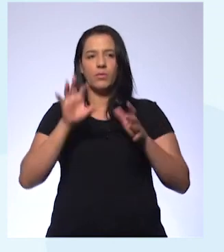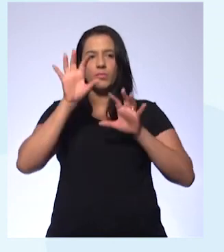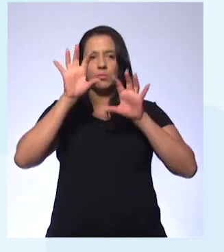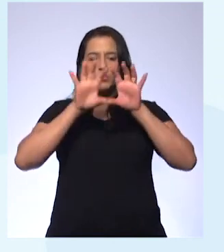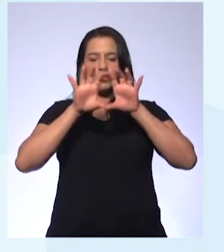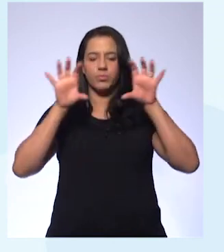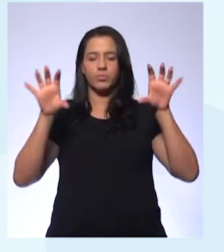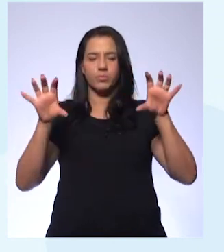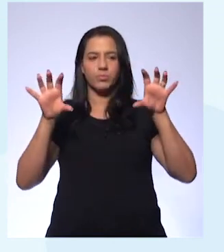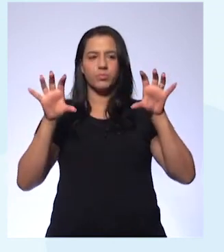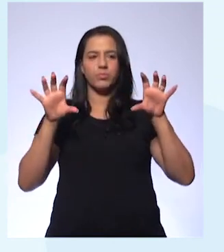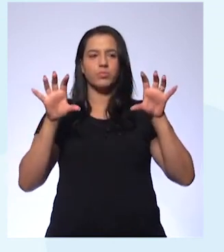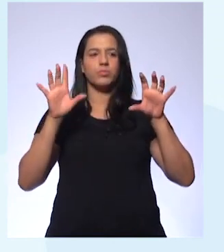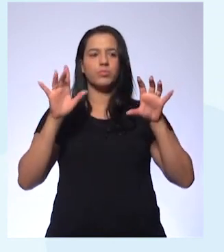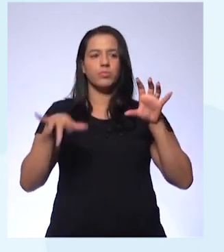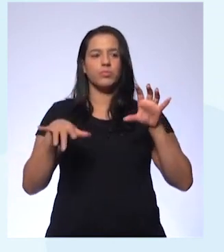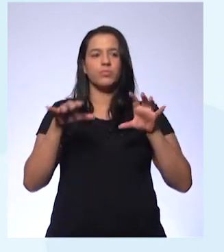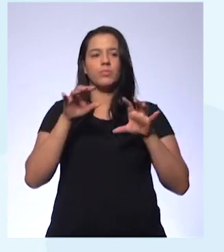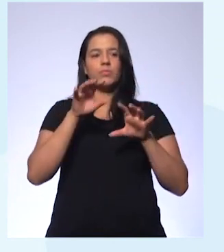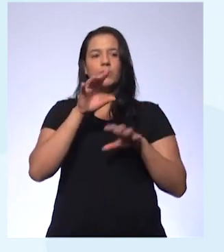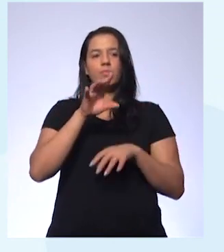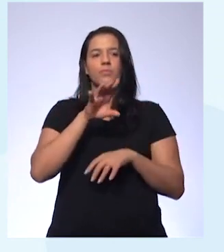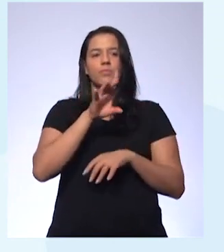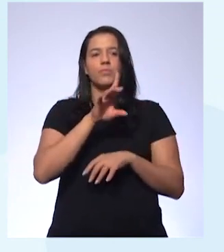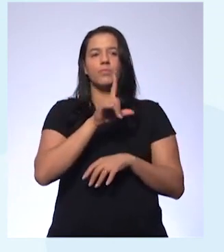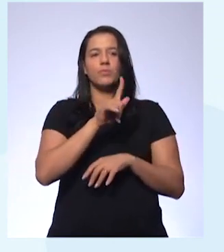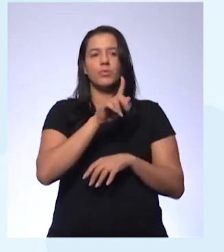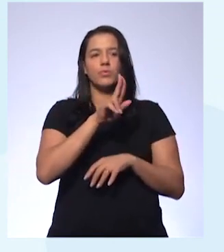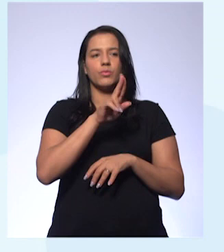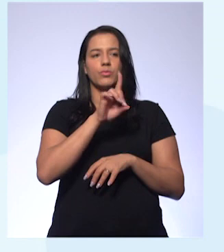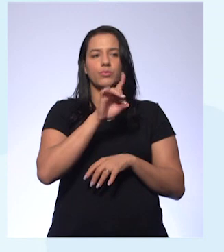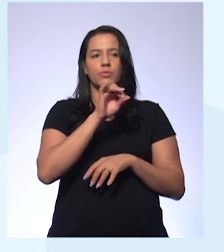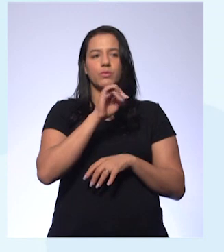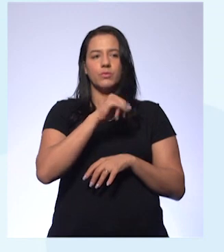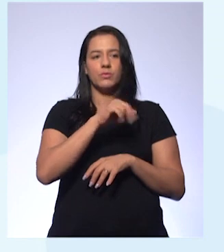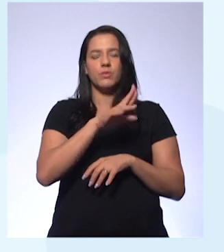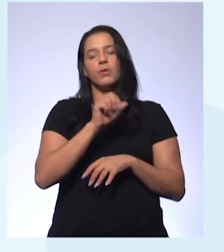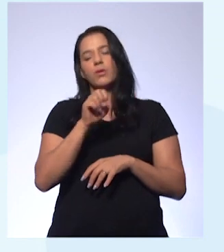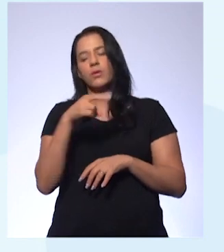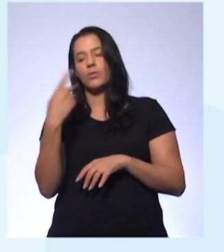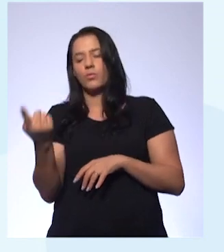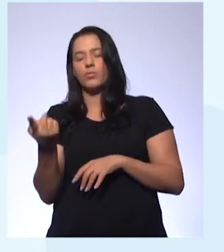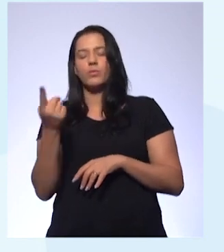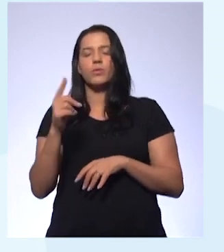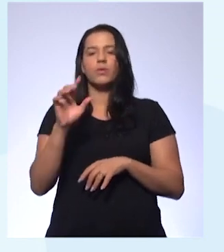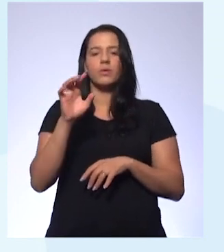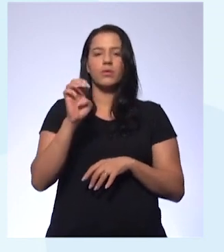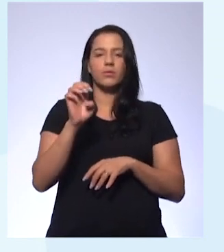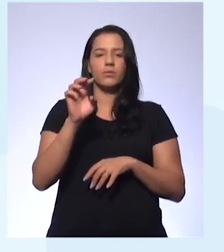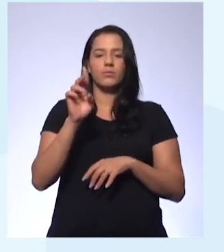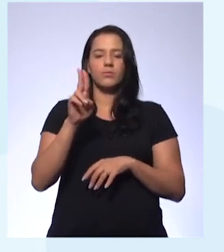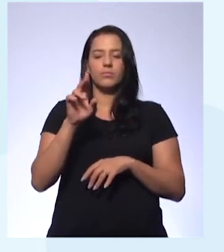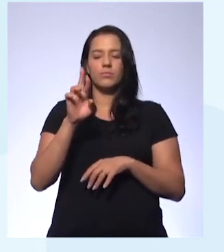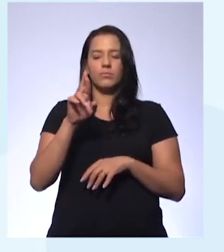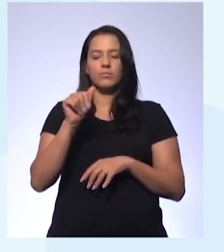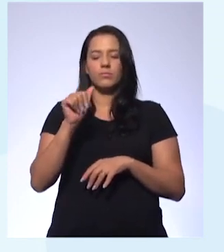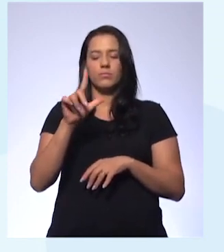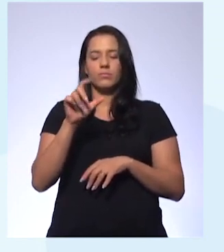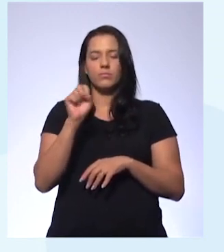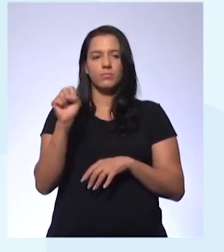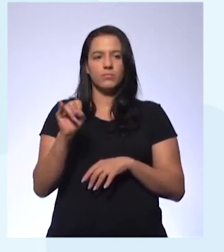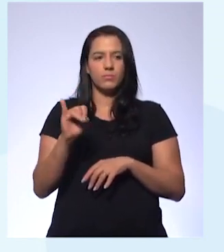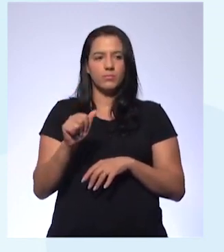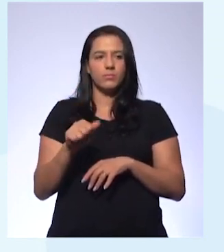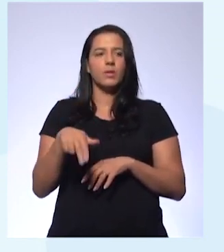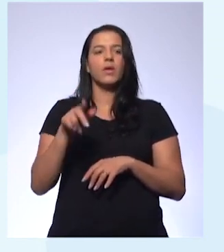Eurásia, se não me engano. Enfim. E aí, imagina esse processo.